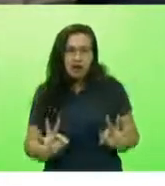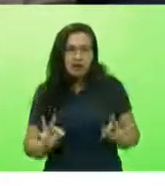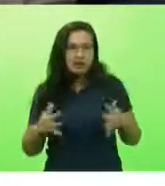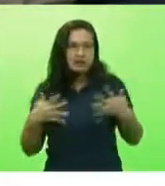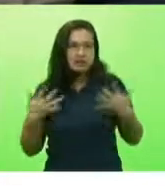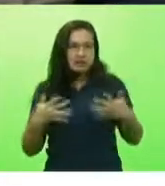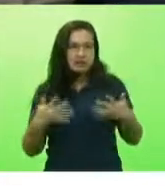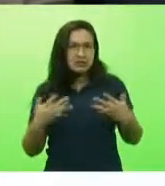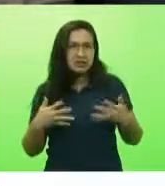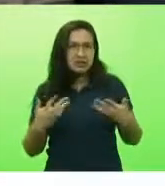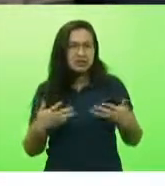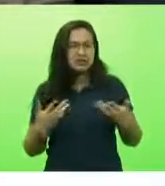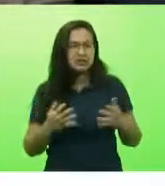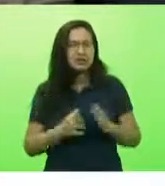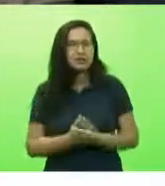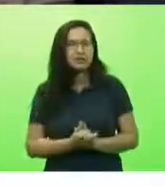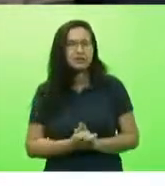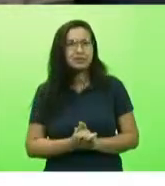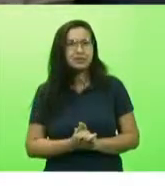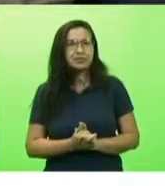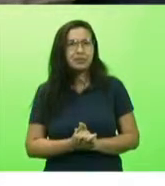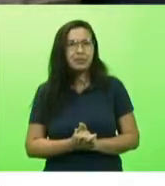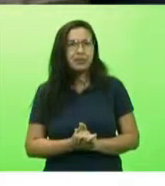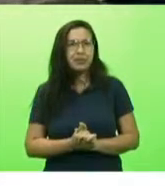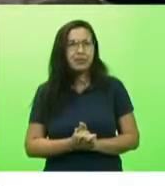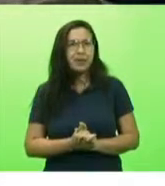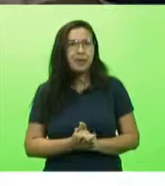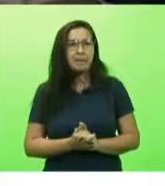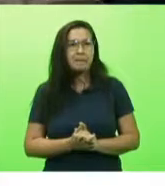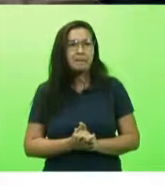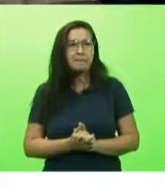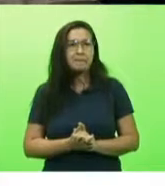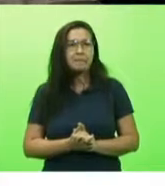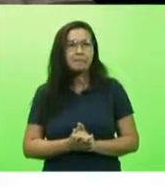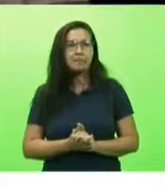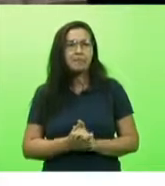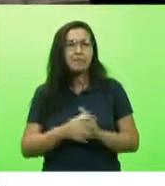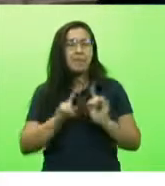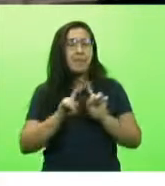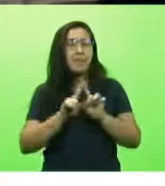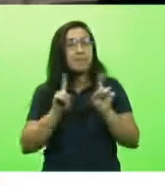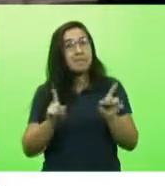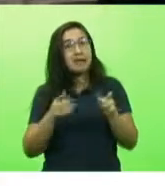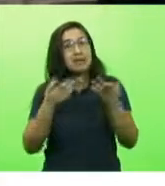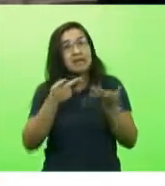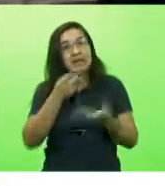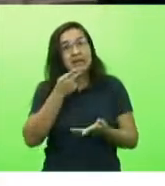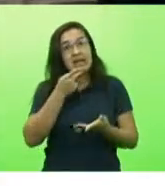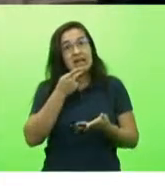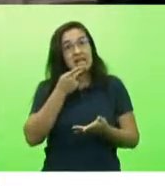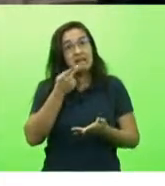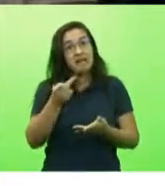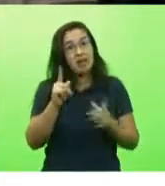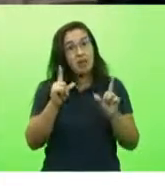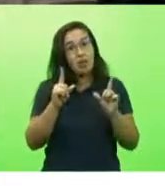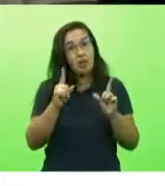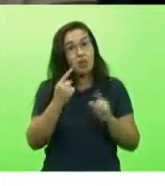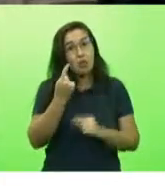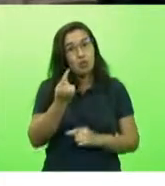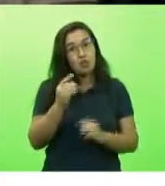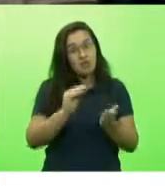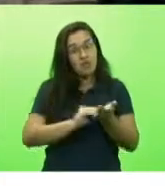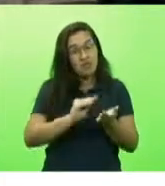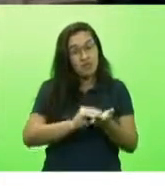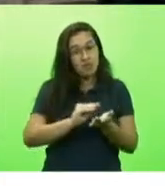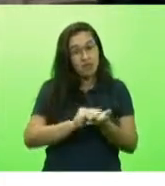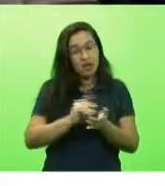superávit. Mas, bem, senhores, há uma parte que não foi dita no que o governador falou. Primeiro, nós temos